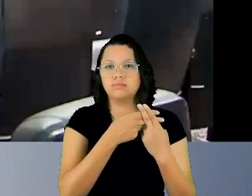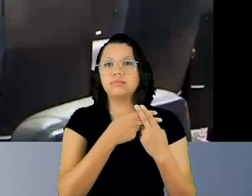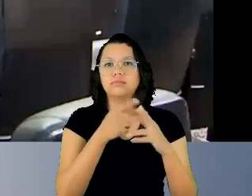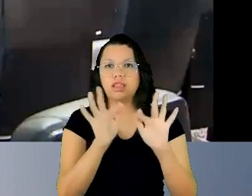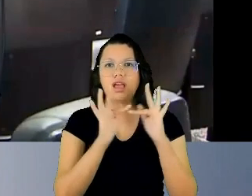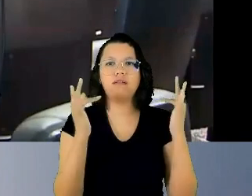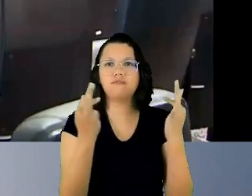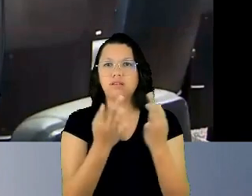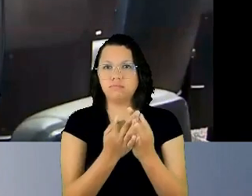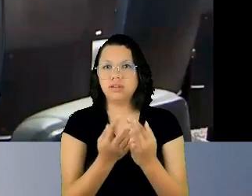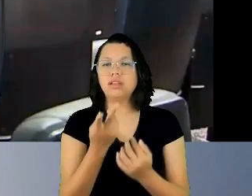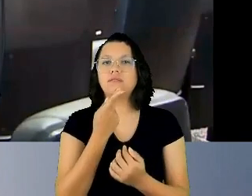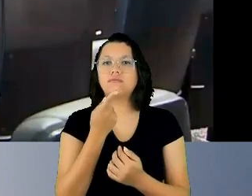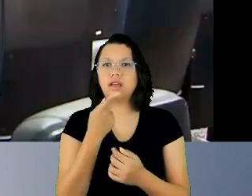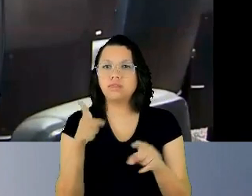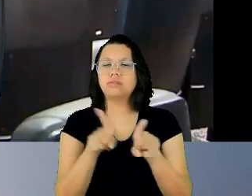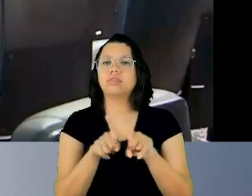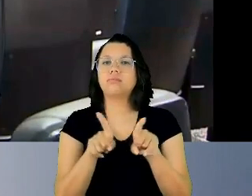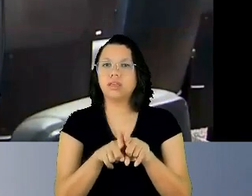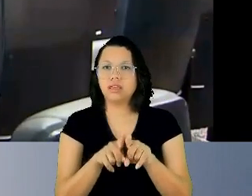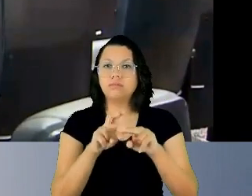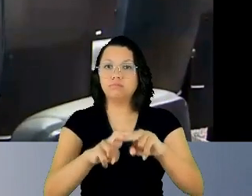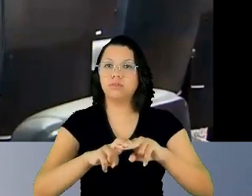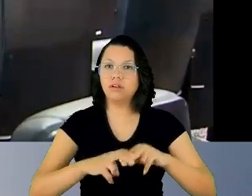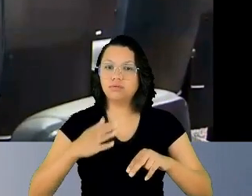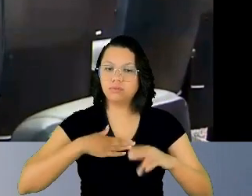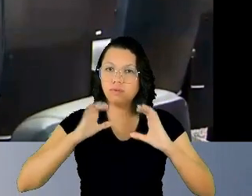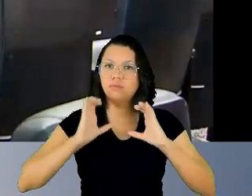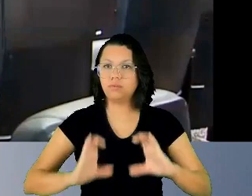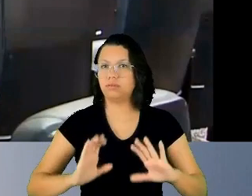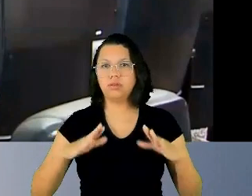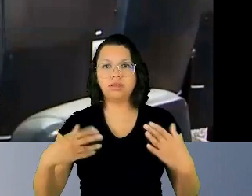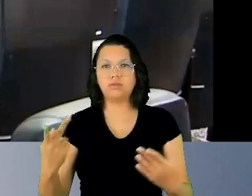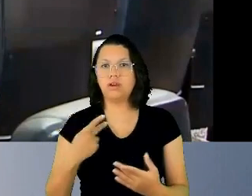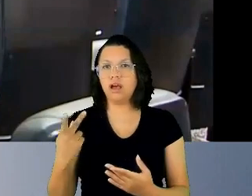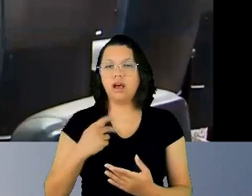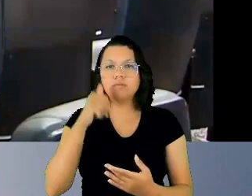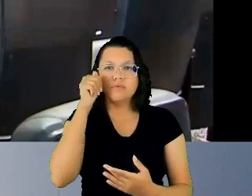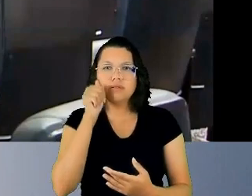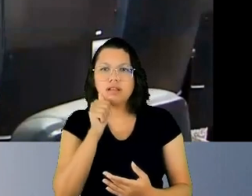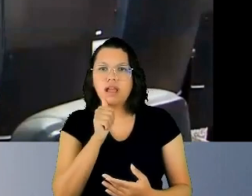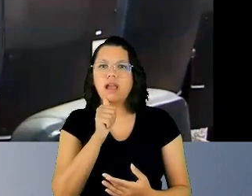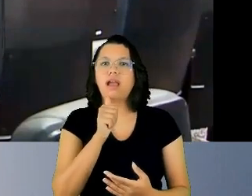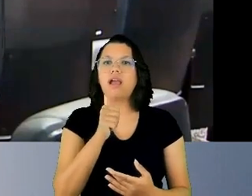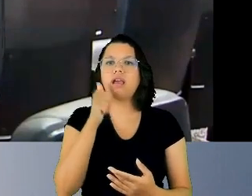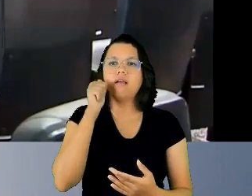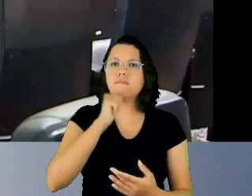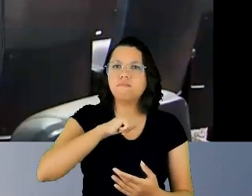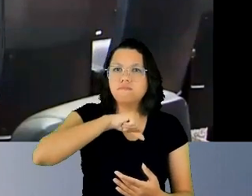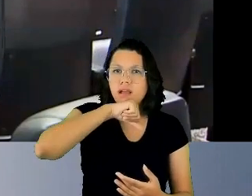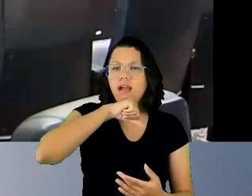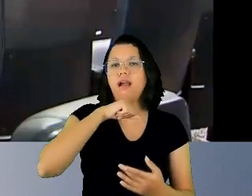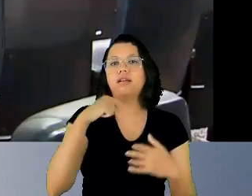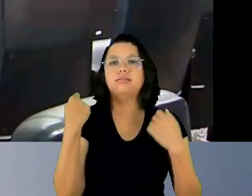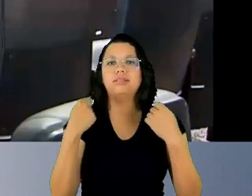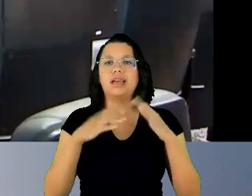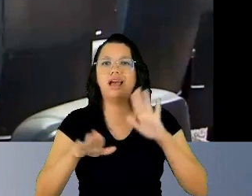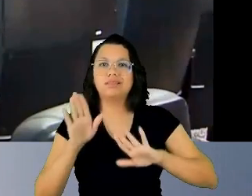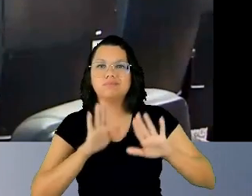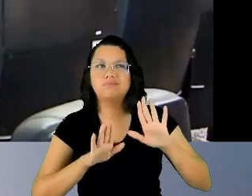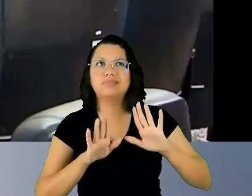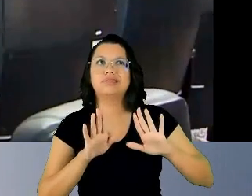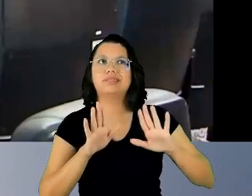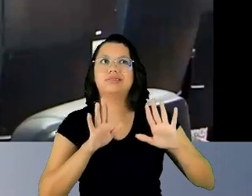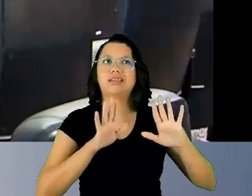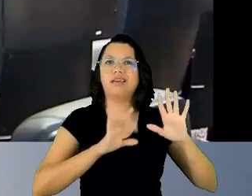mães se manifestaram através do meu comportamento. Então, nós mulheres e mães, a gente tem muito medo, às vezes, de se